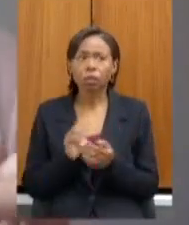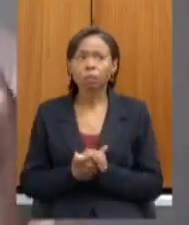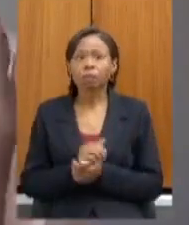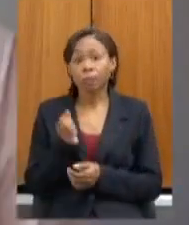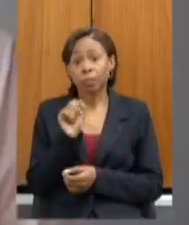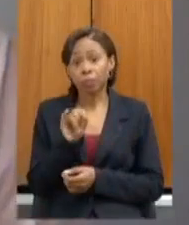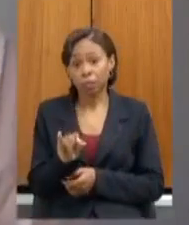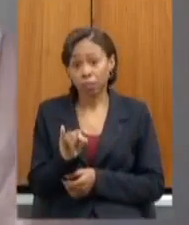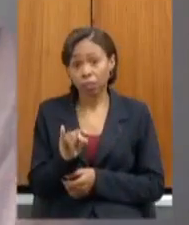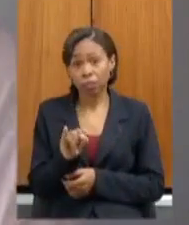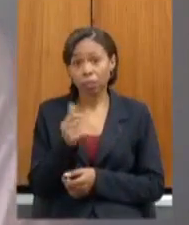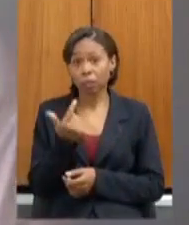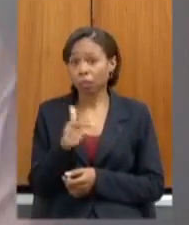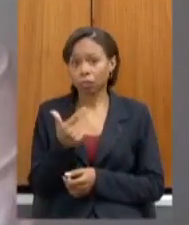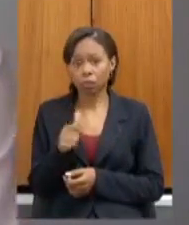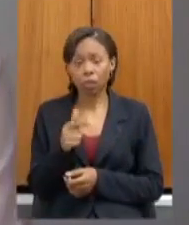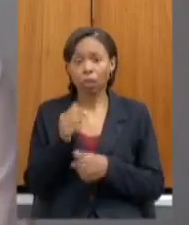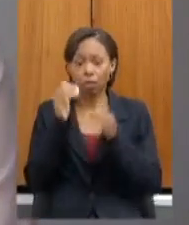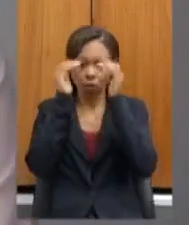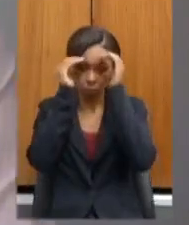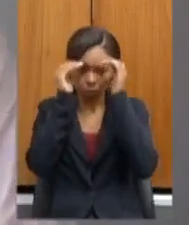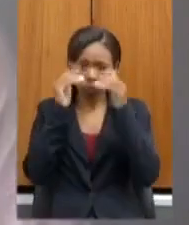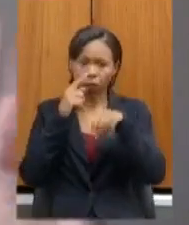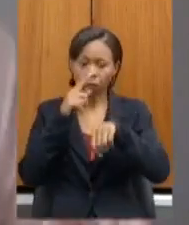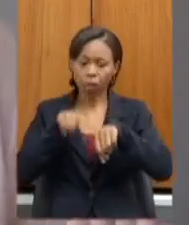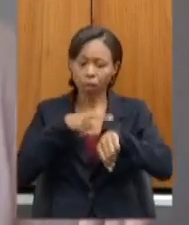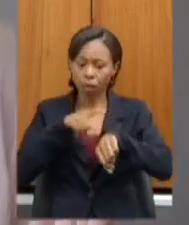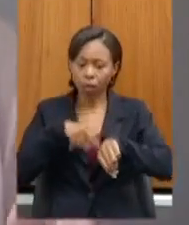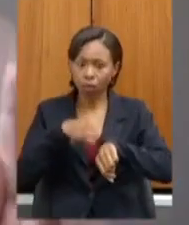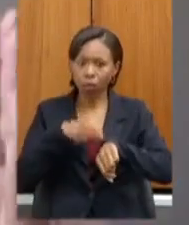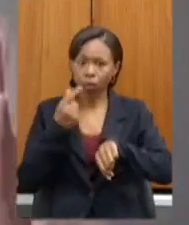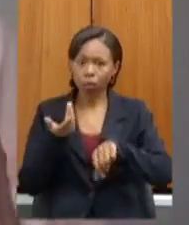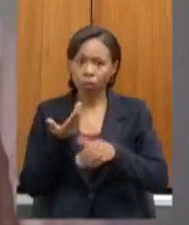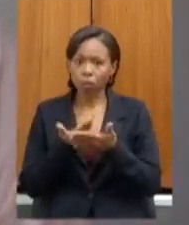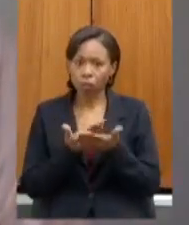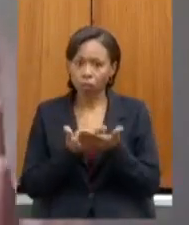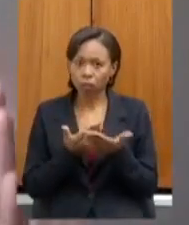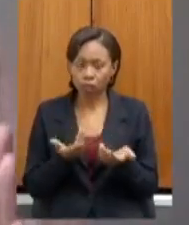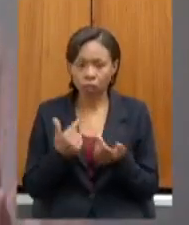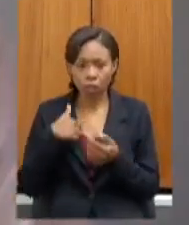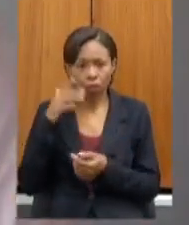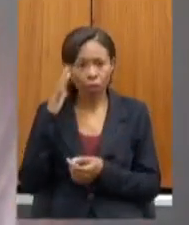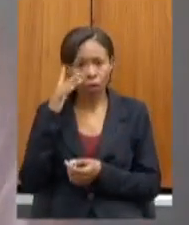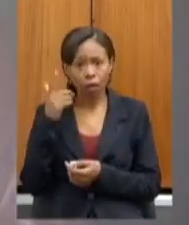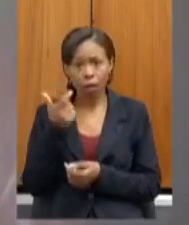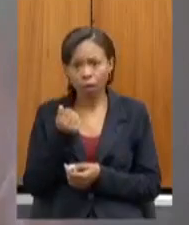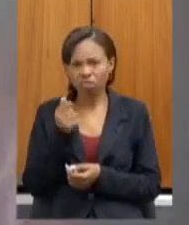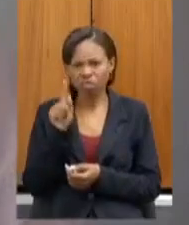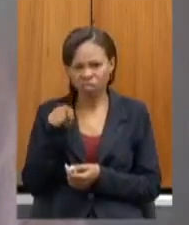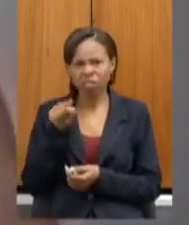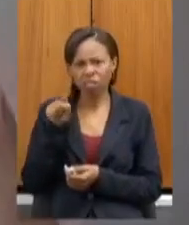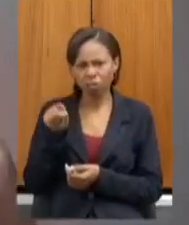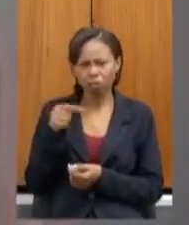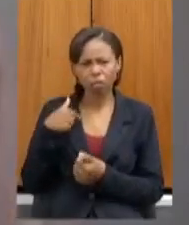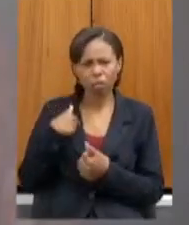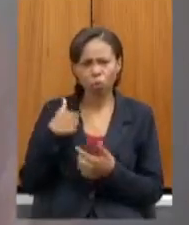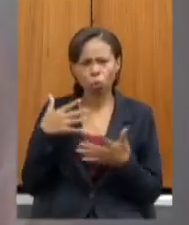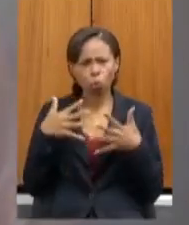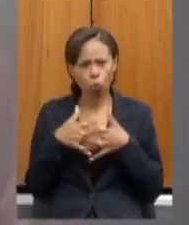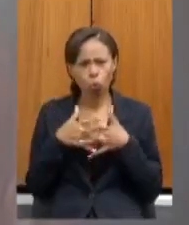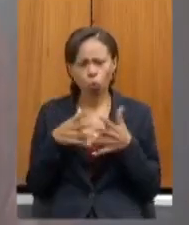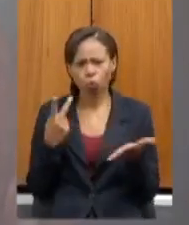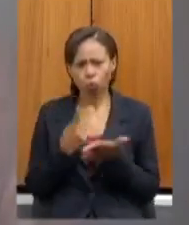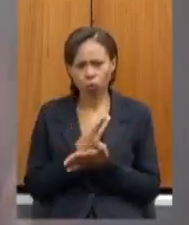não cumprimento de carga horária não há não acredito que seja isso eu acho que eu que compreendi